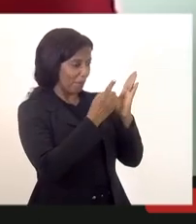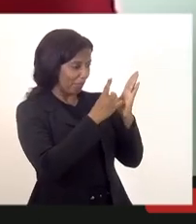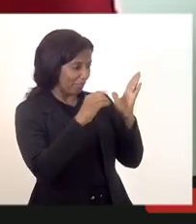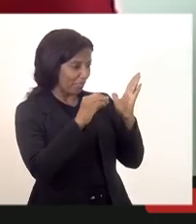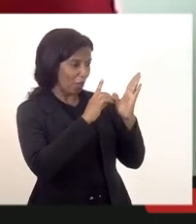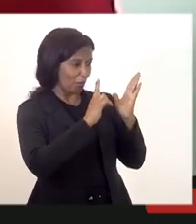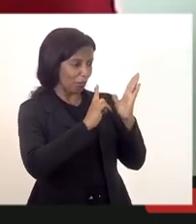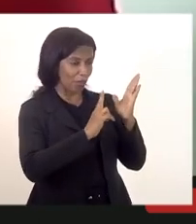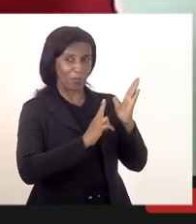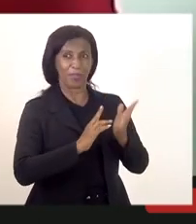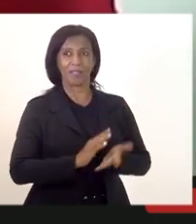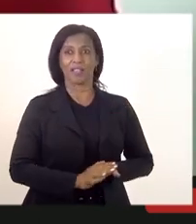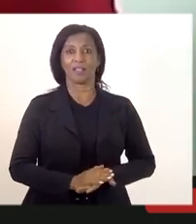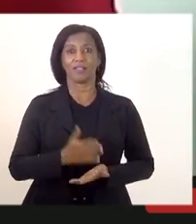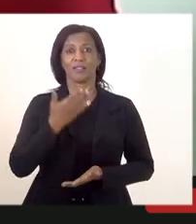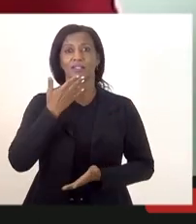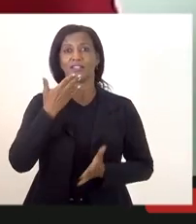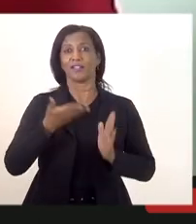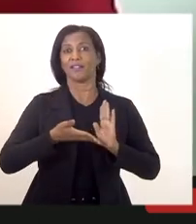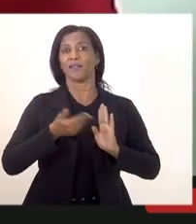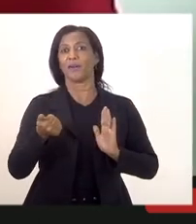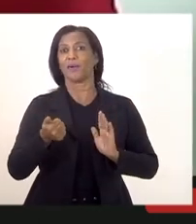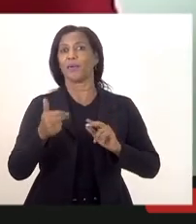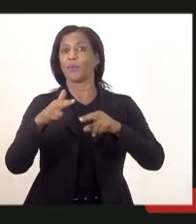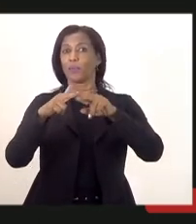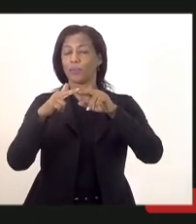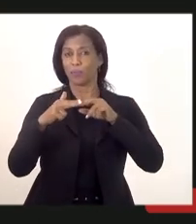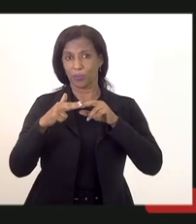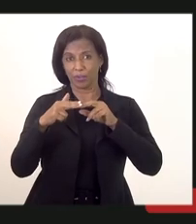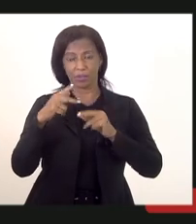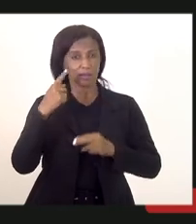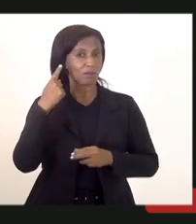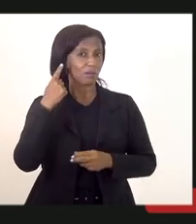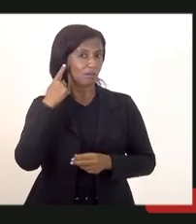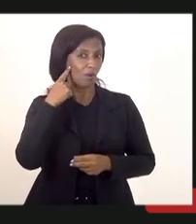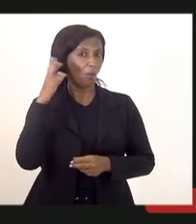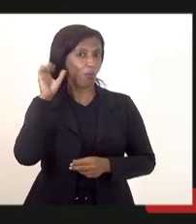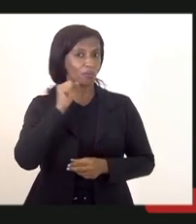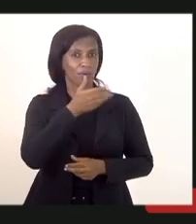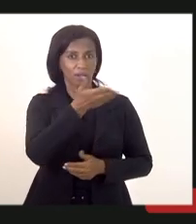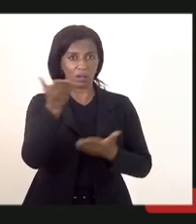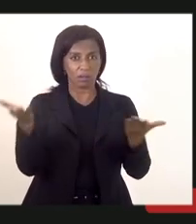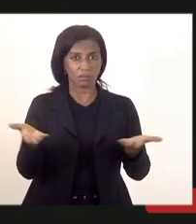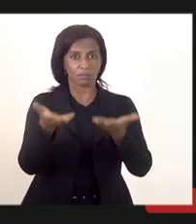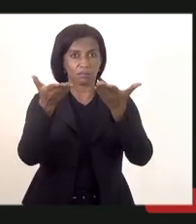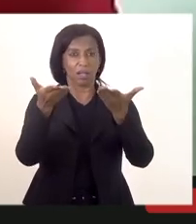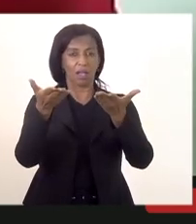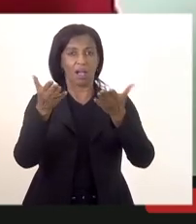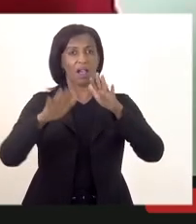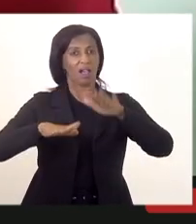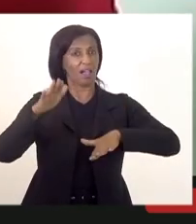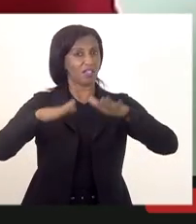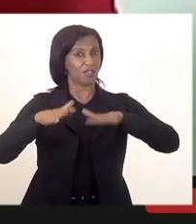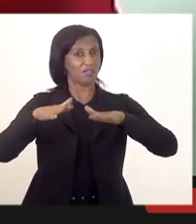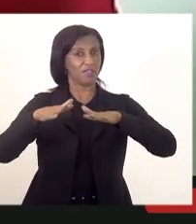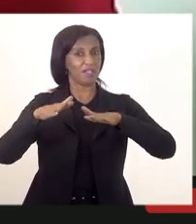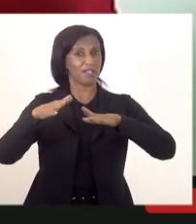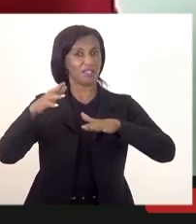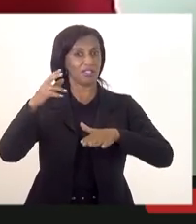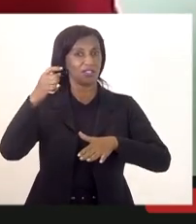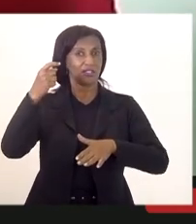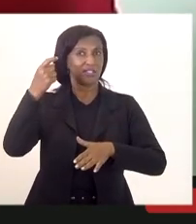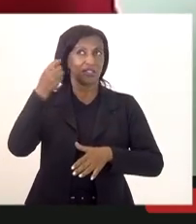retirar a minha sugestão por isso que pedi para ouvir os servidores porque às vezes a gente é mestre de boas ideias